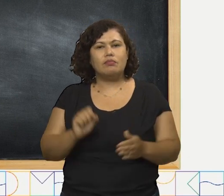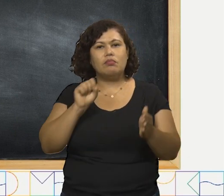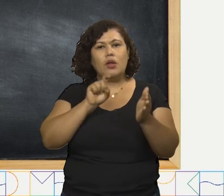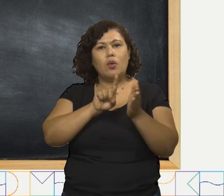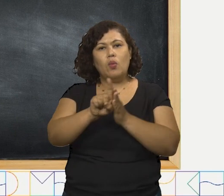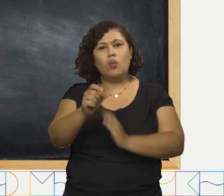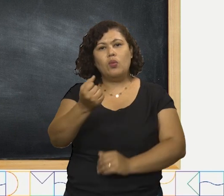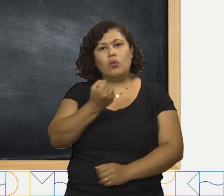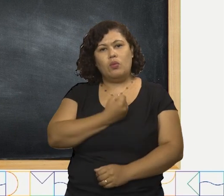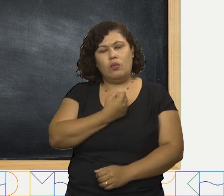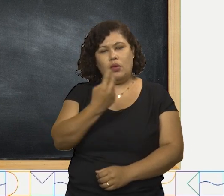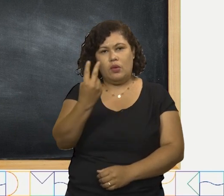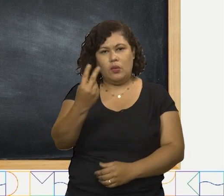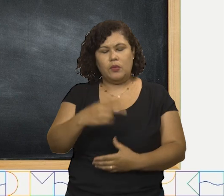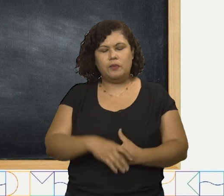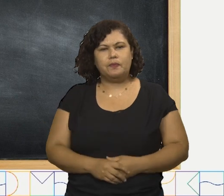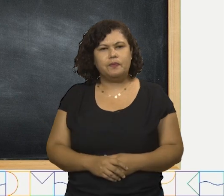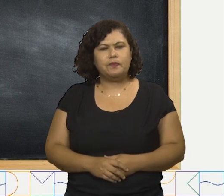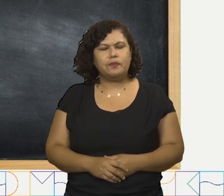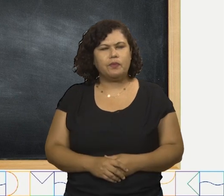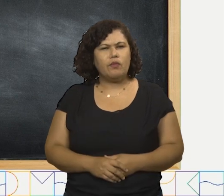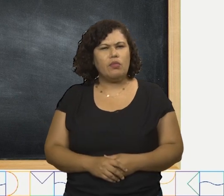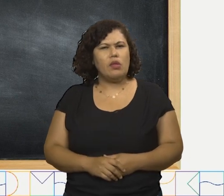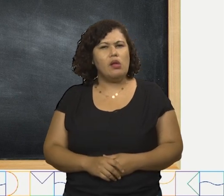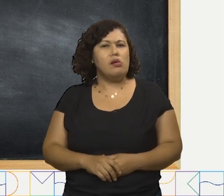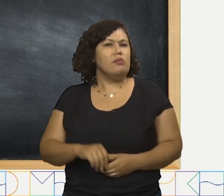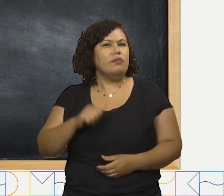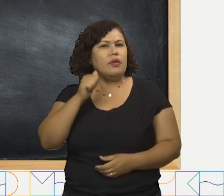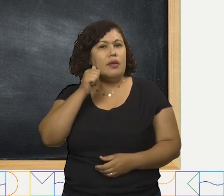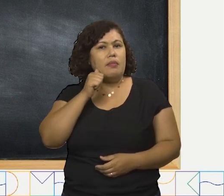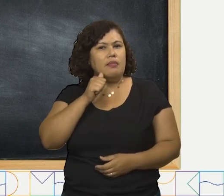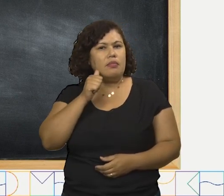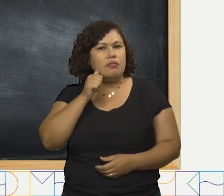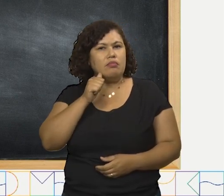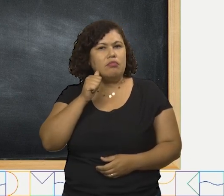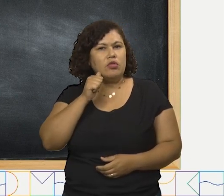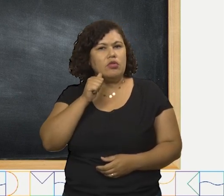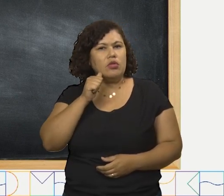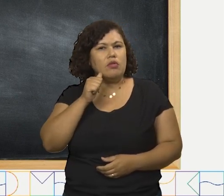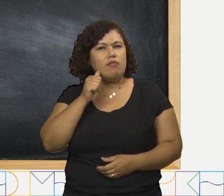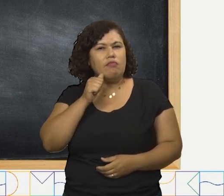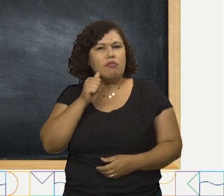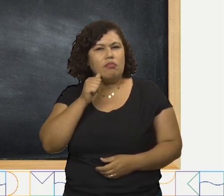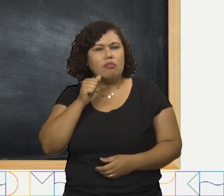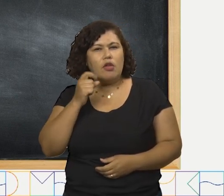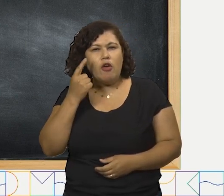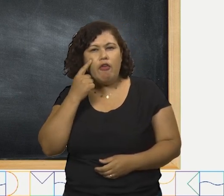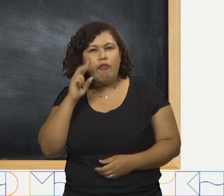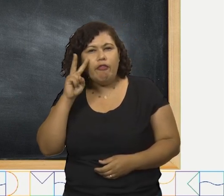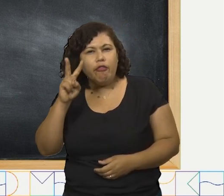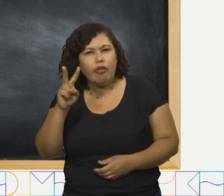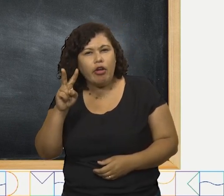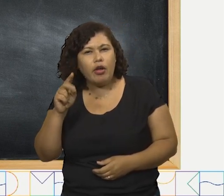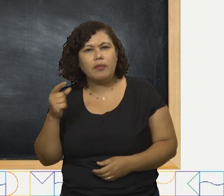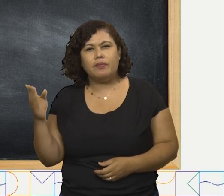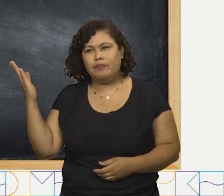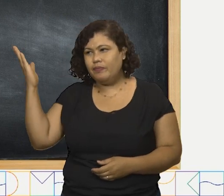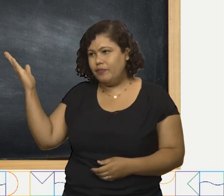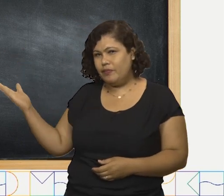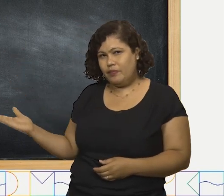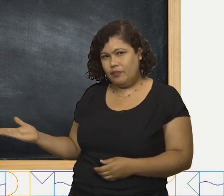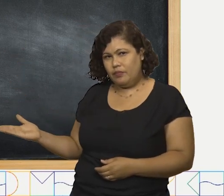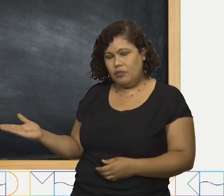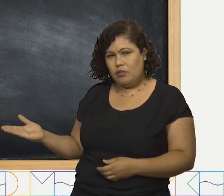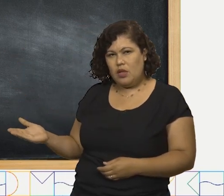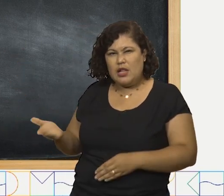Atividade 2. Analise esta propaganda. Treinar para a